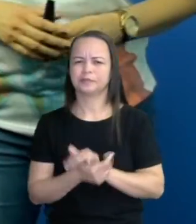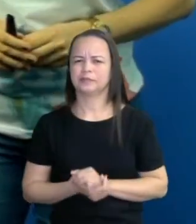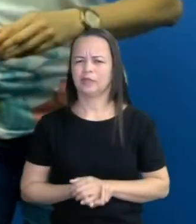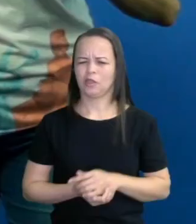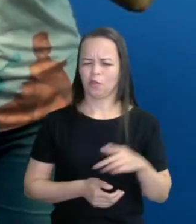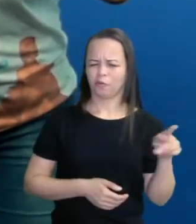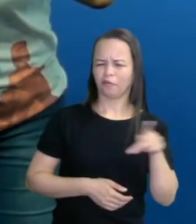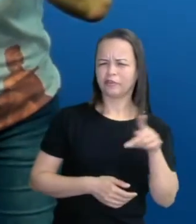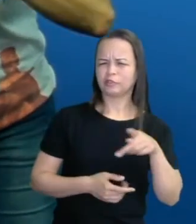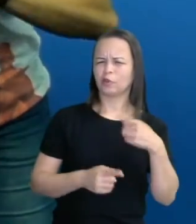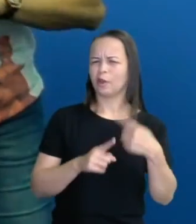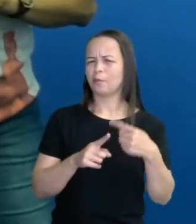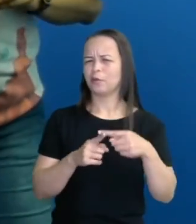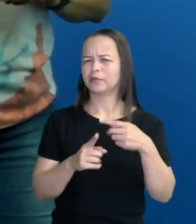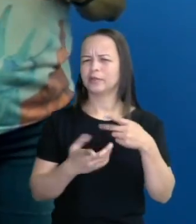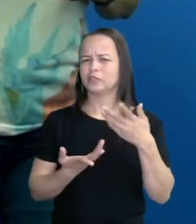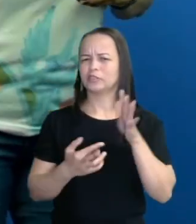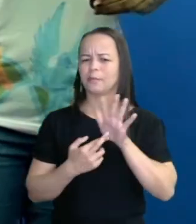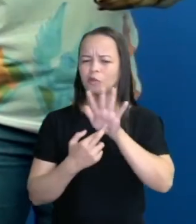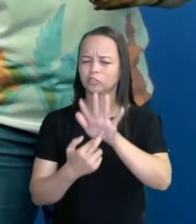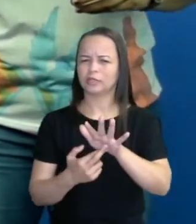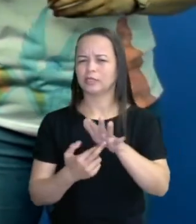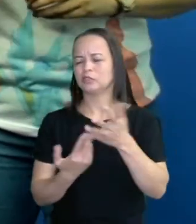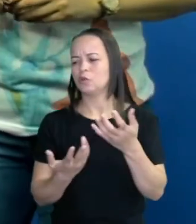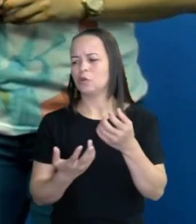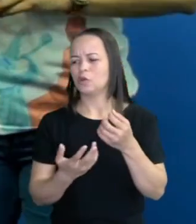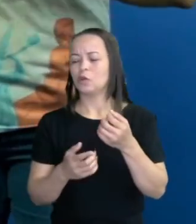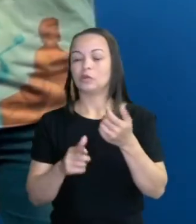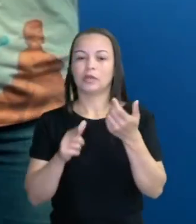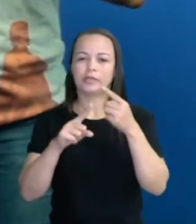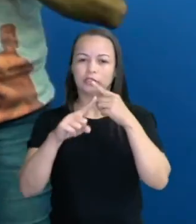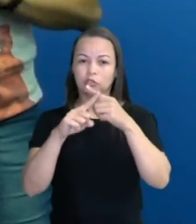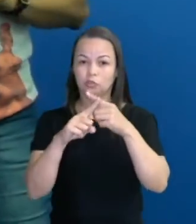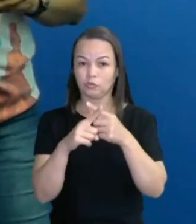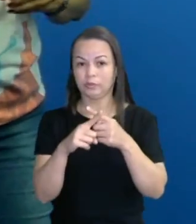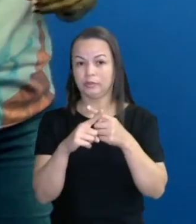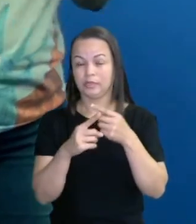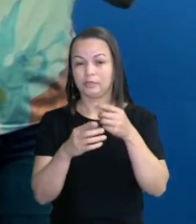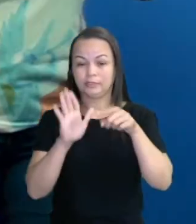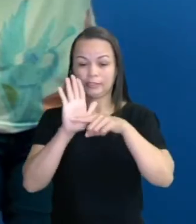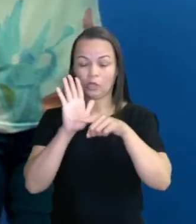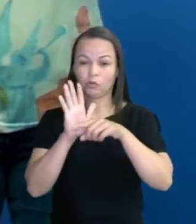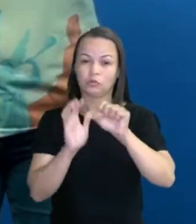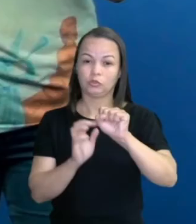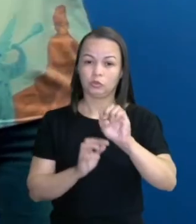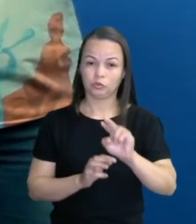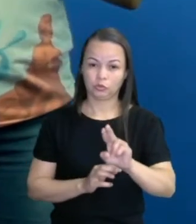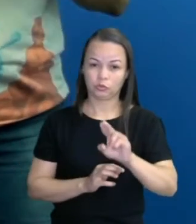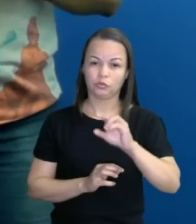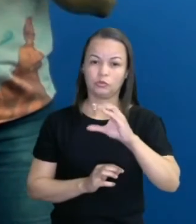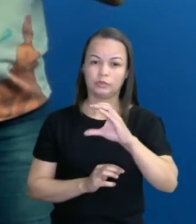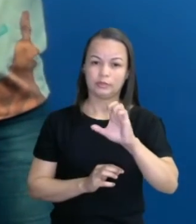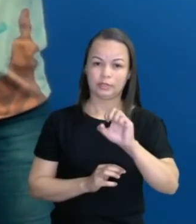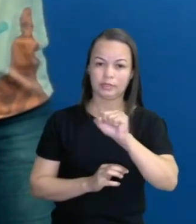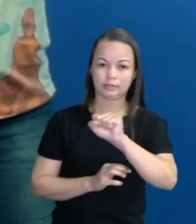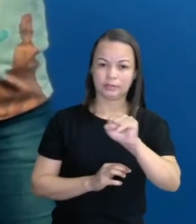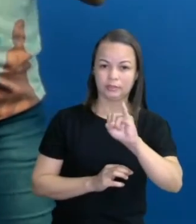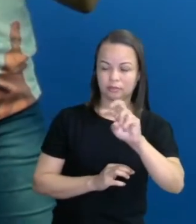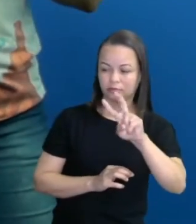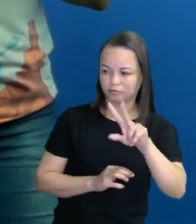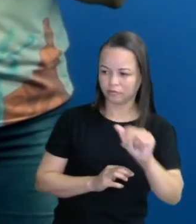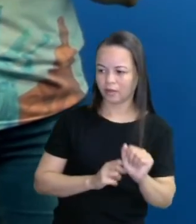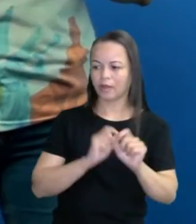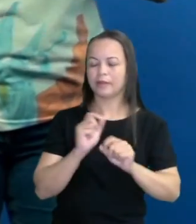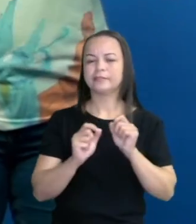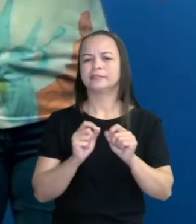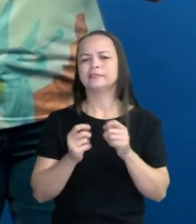está trazendo subtração sucessiva. Porque é onde a gente vai usar aí a subtração sucessiva para a divisão. E aí, eu